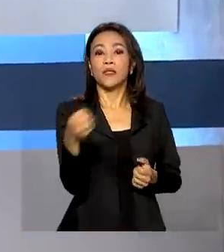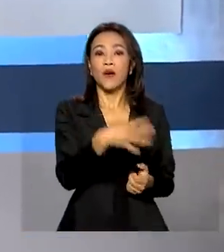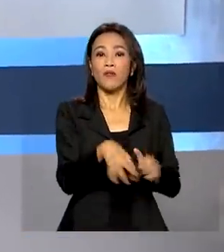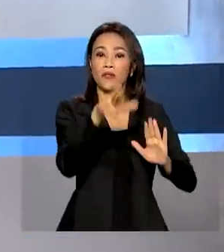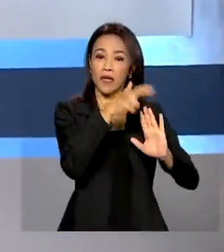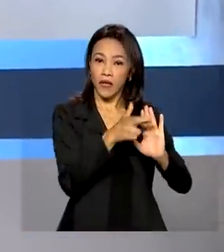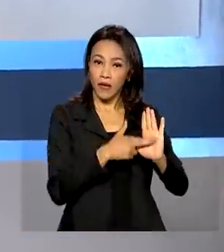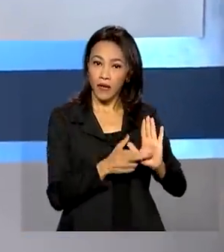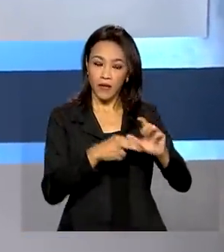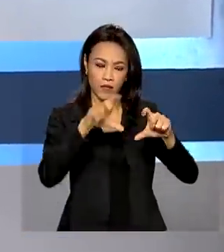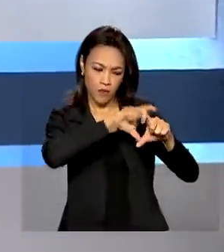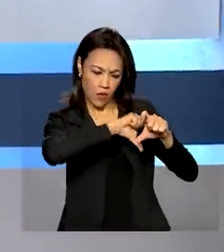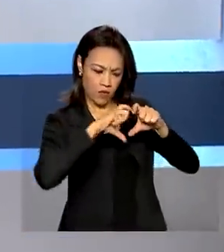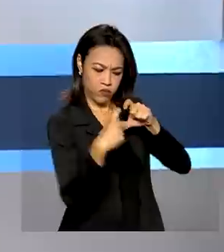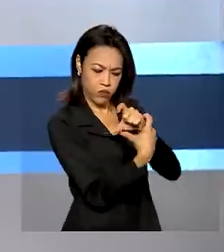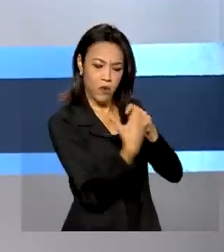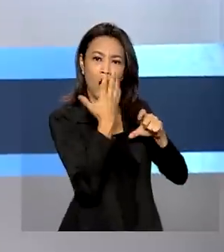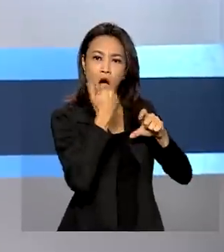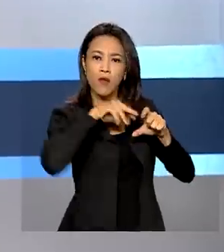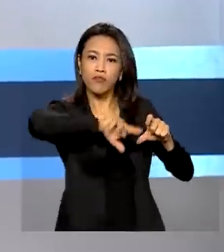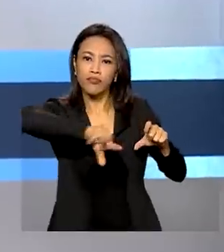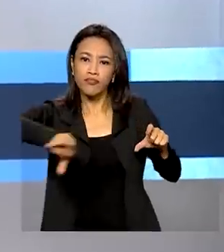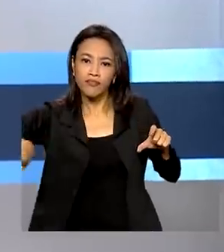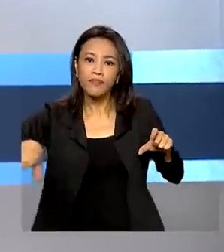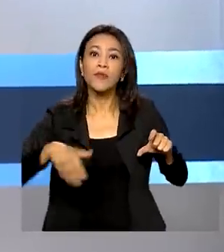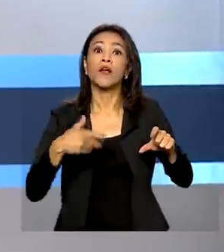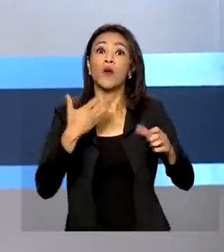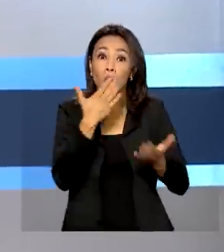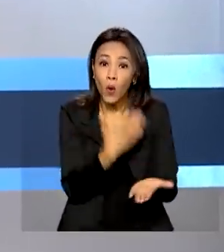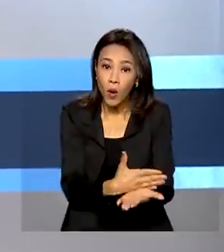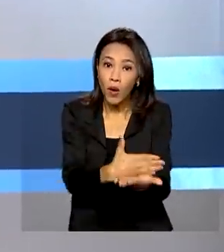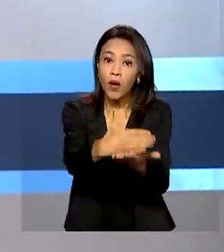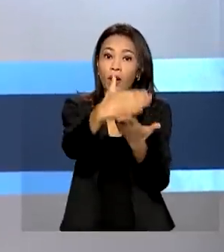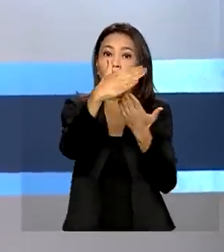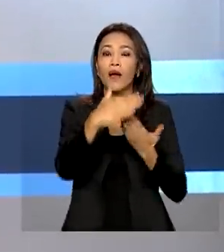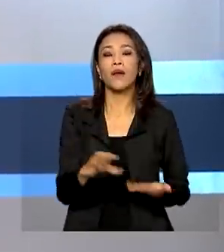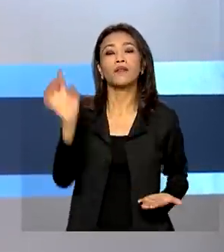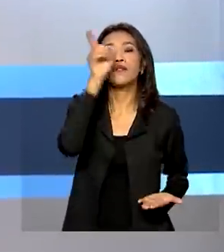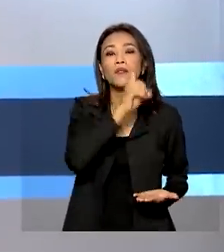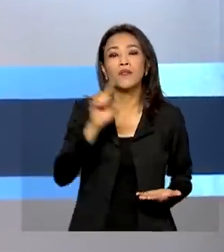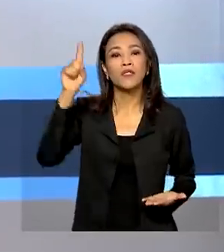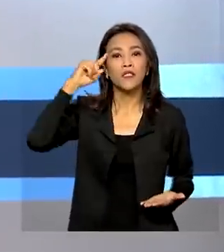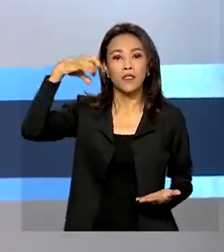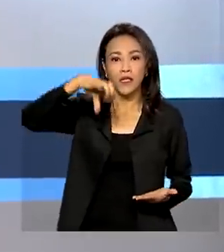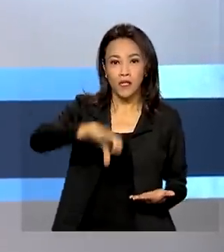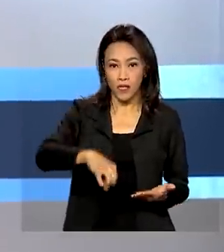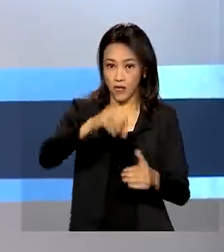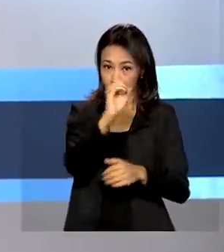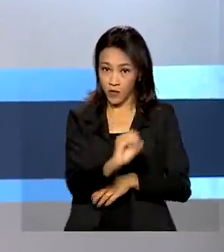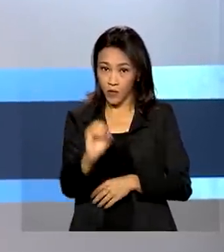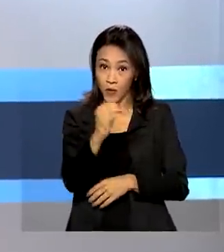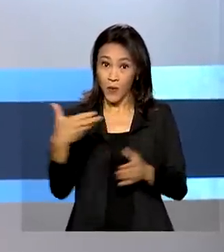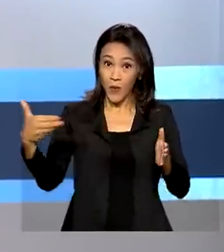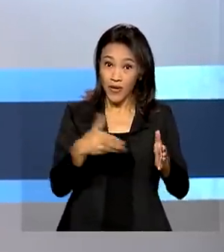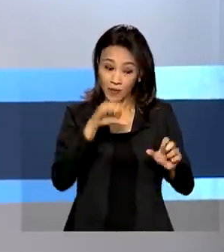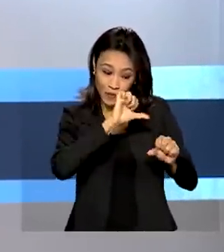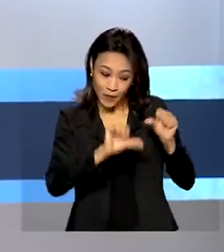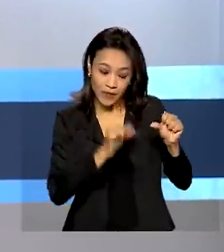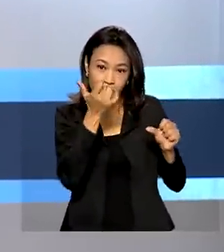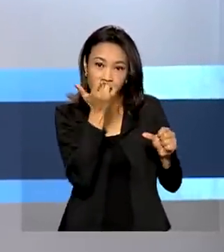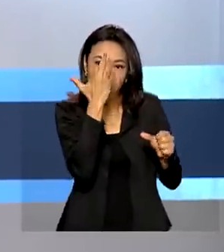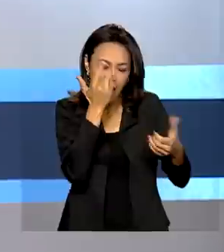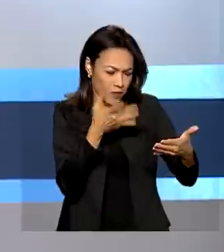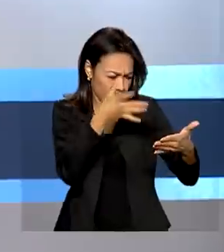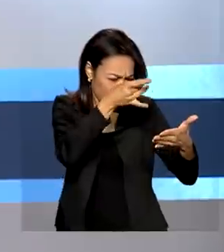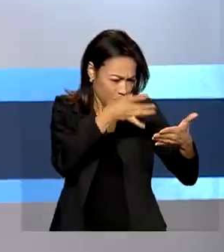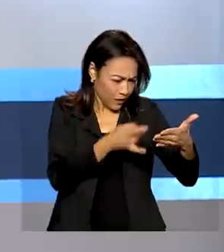para os rótulos de alimentos começam a valer a partir de domingo 9 de outubro. Com a mudança, fica mais fácil identificar o